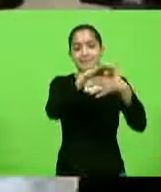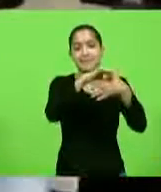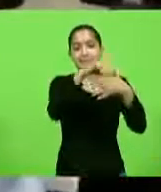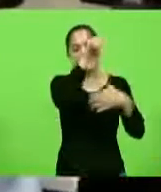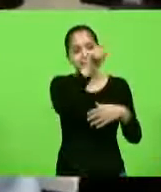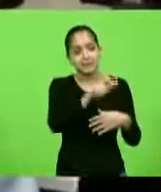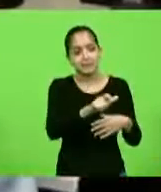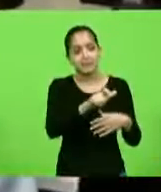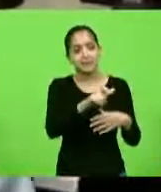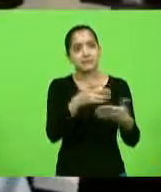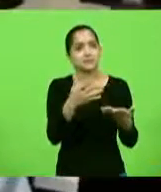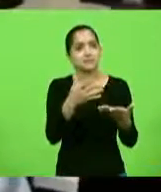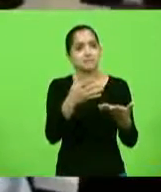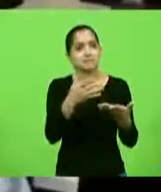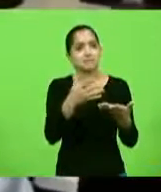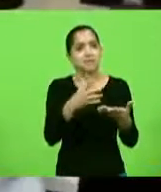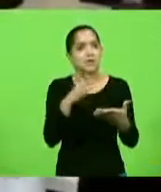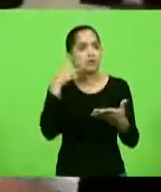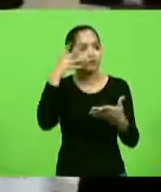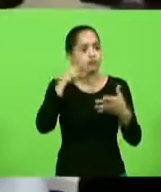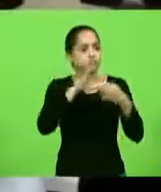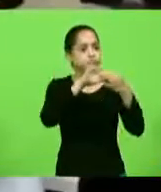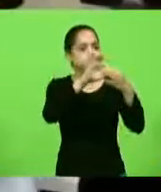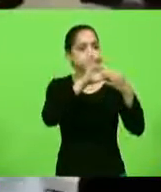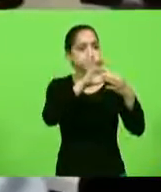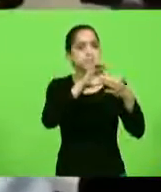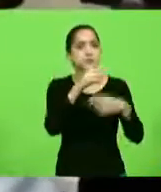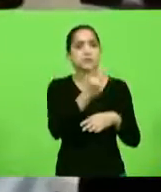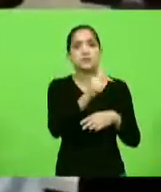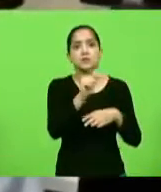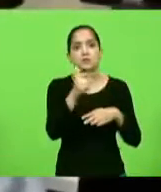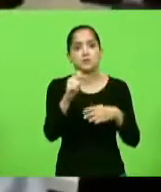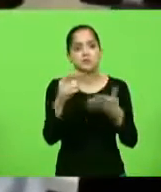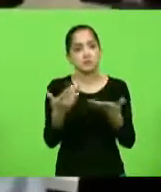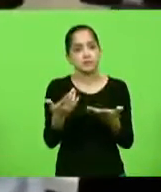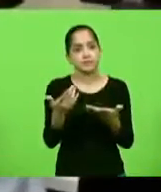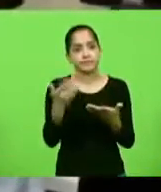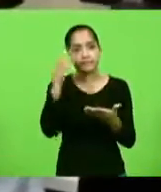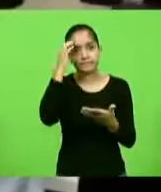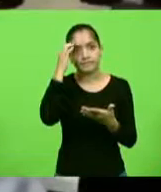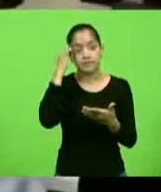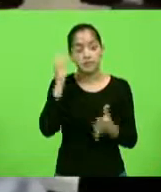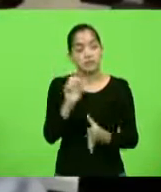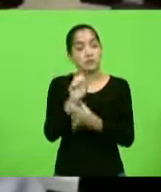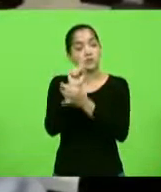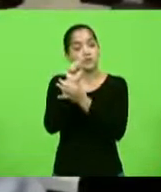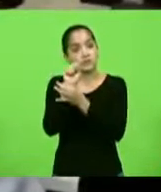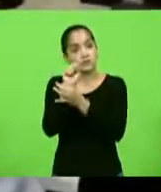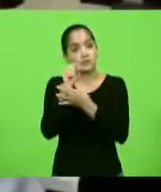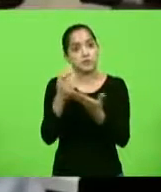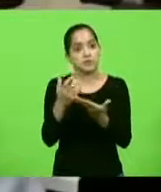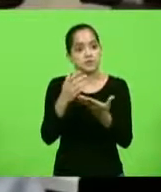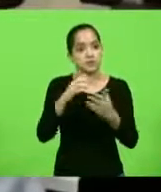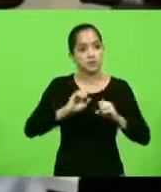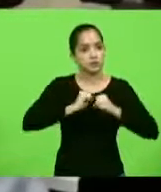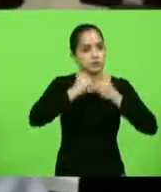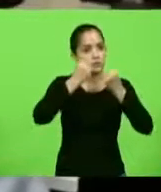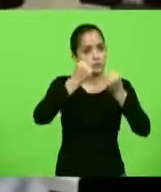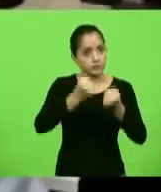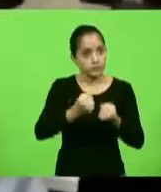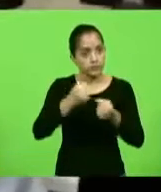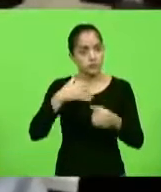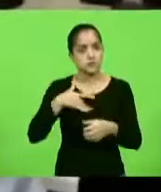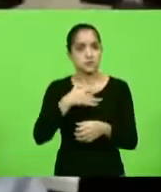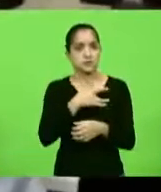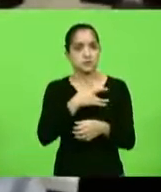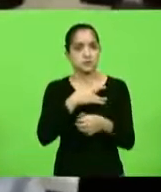um discurso unificado nacional de cima para baixo que pudesse reforçar esse todo esforço da saúde. Mas,